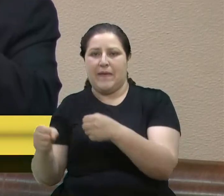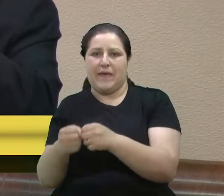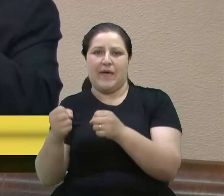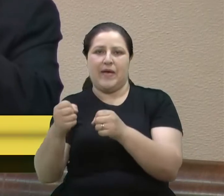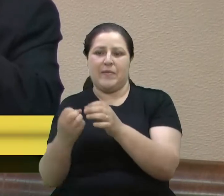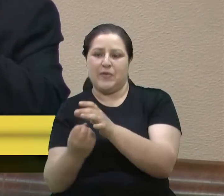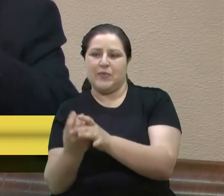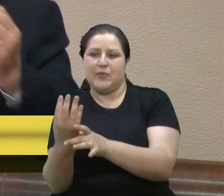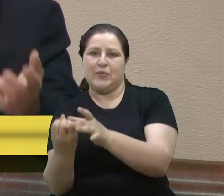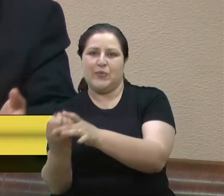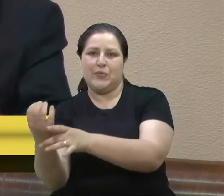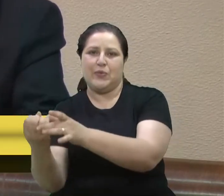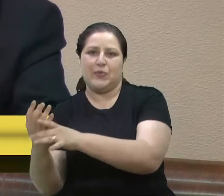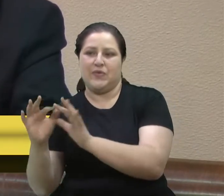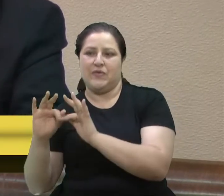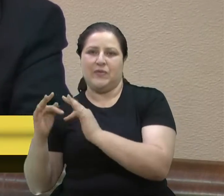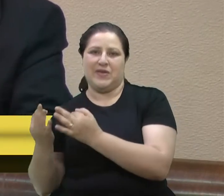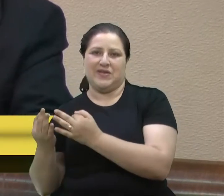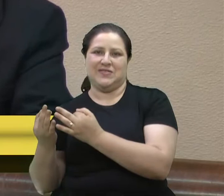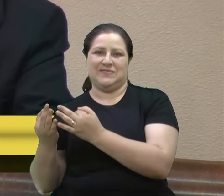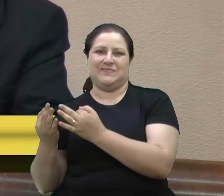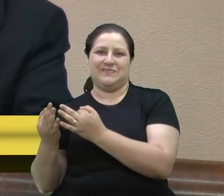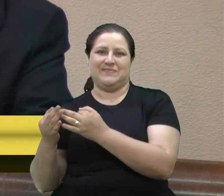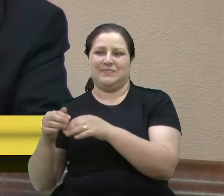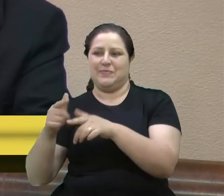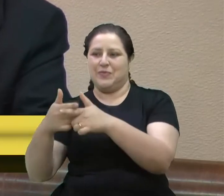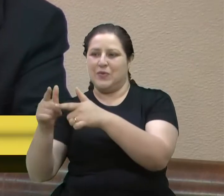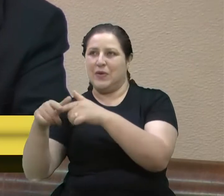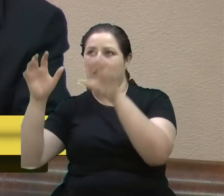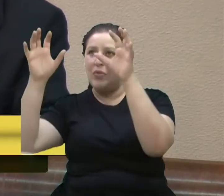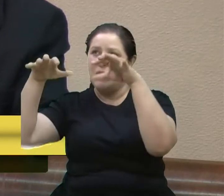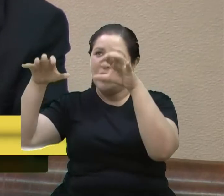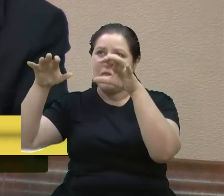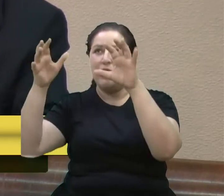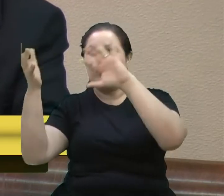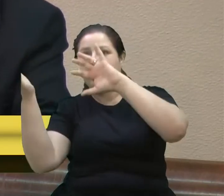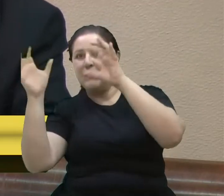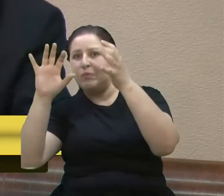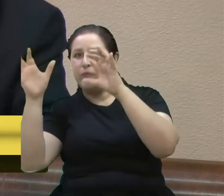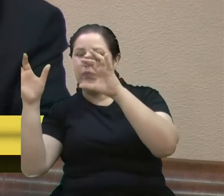famílias e, portanto, a gente se preocupa com essas questões também.